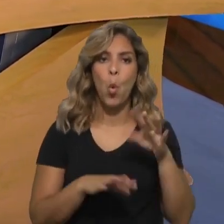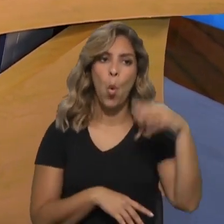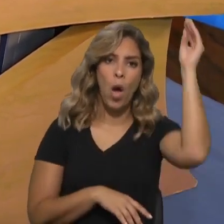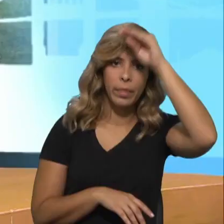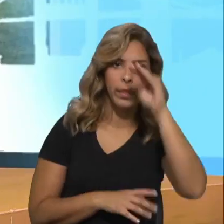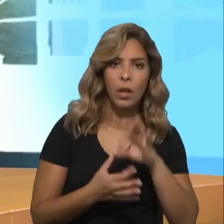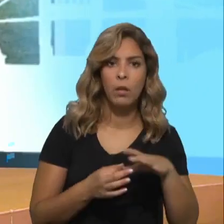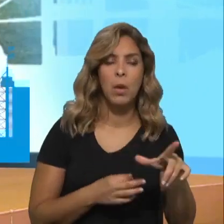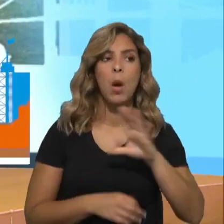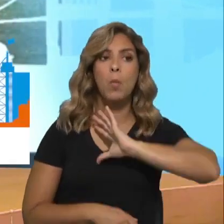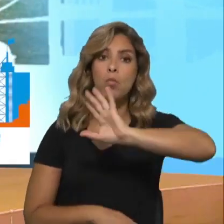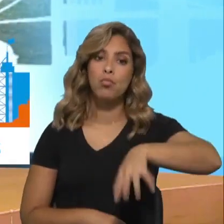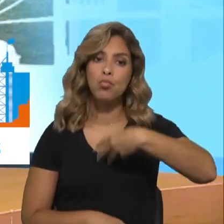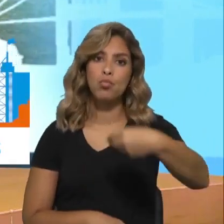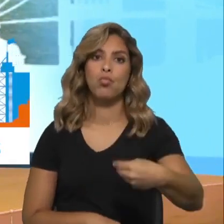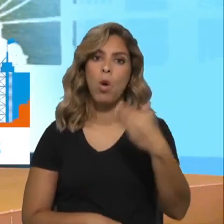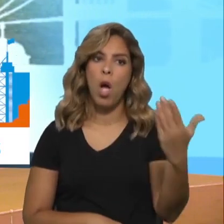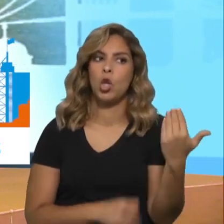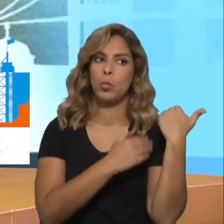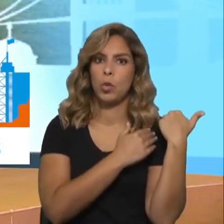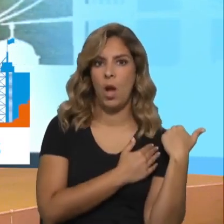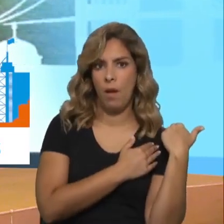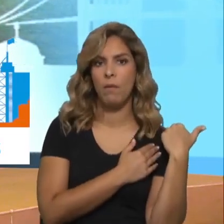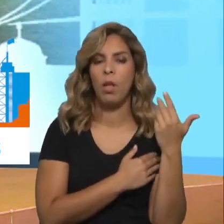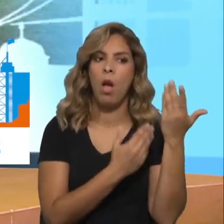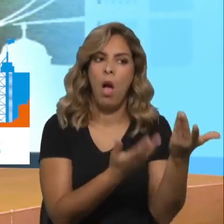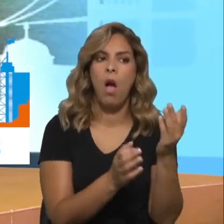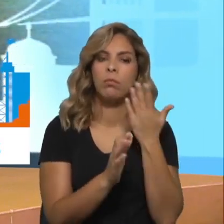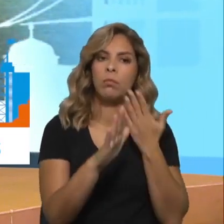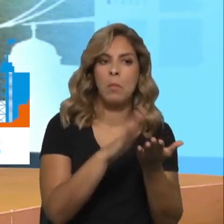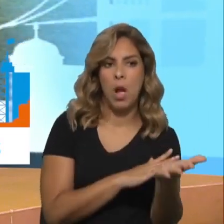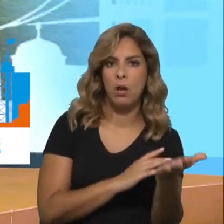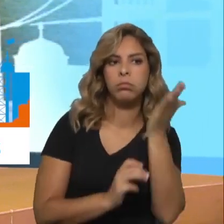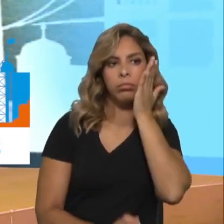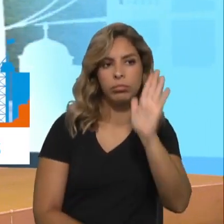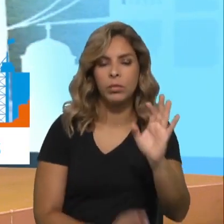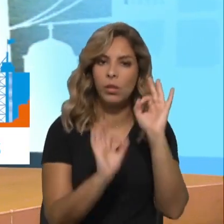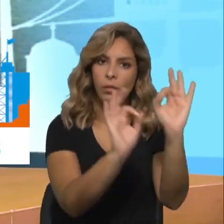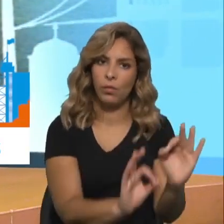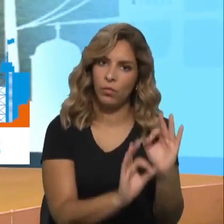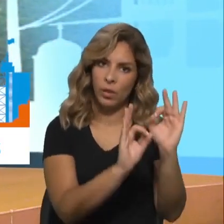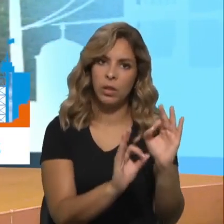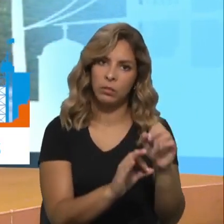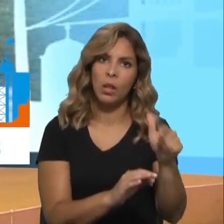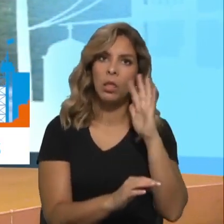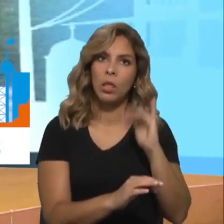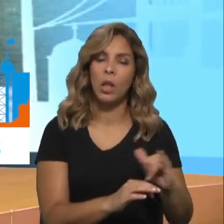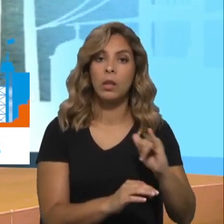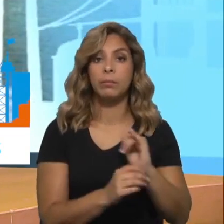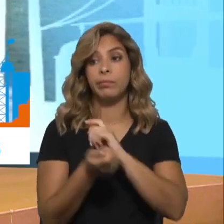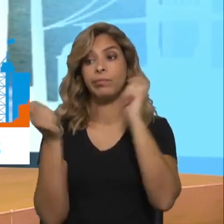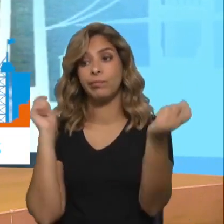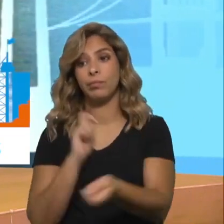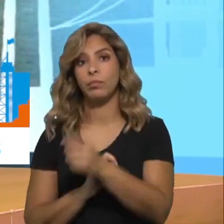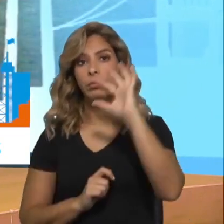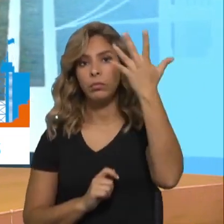ao resto do mundo, garantir que estas pessoas tenham acolhimento e hospitalidade, e, por um lado, que se consiga combater as alterações climáticas